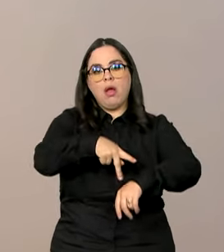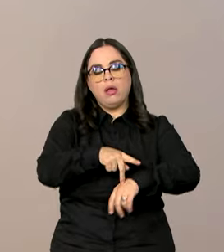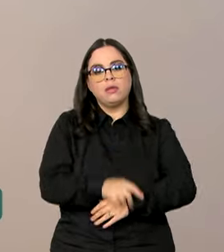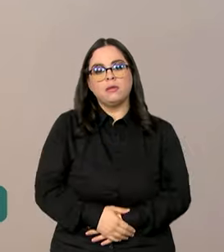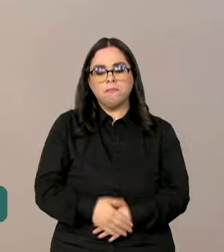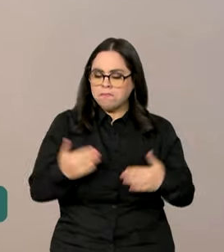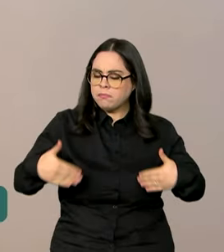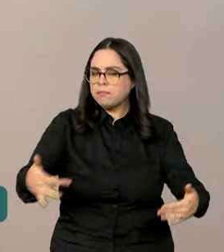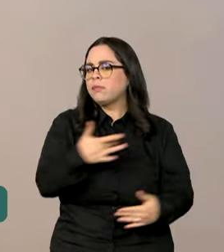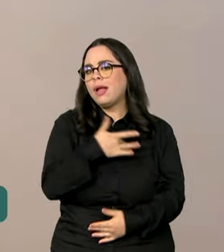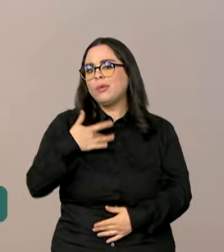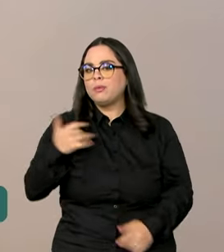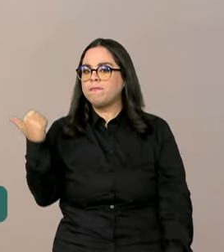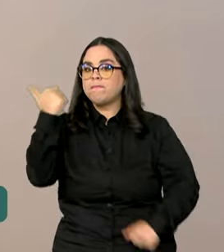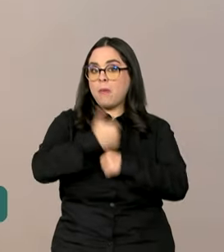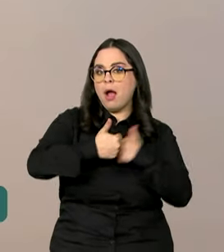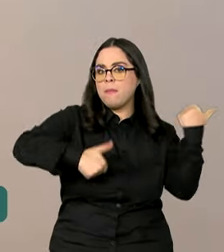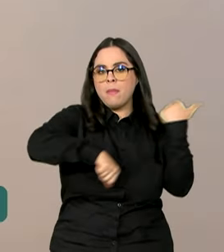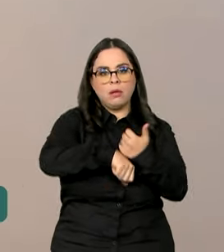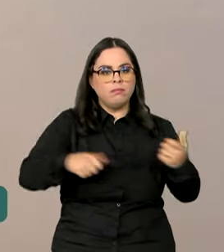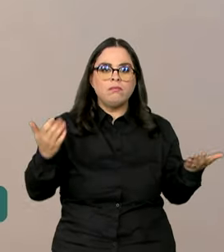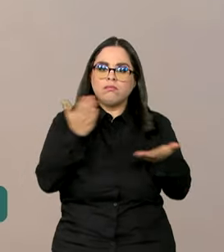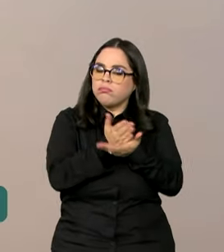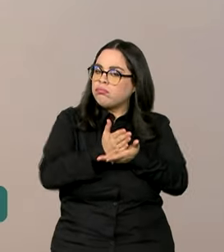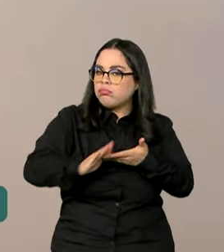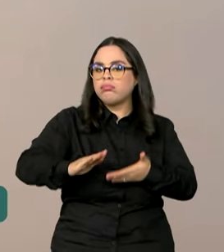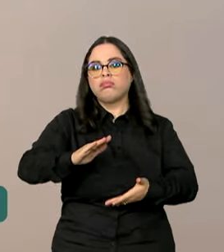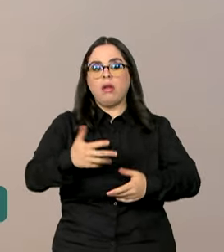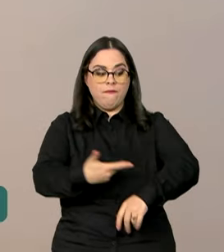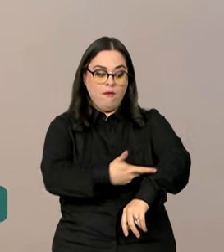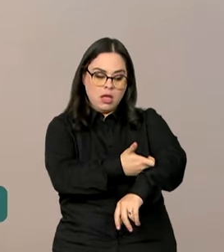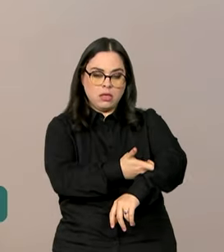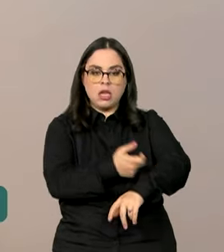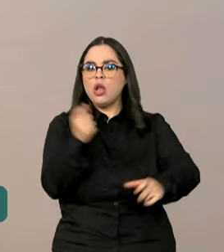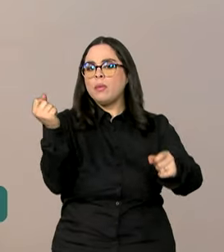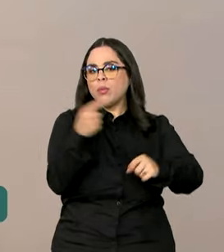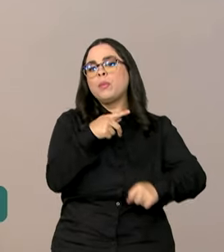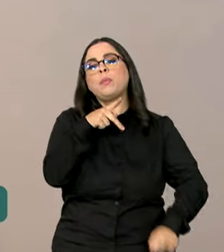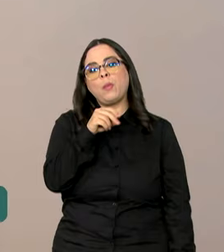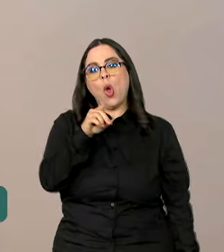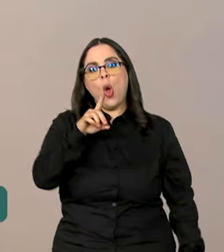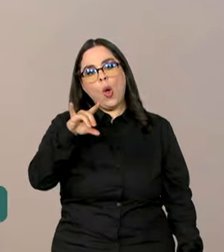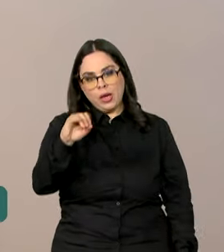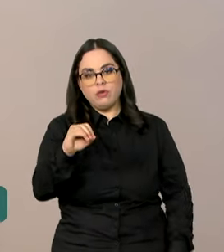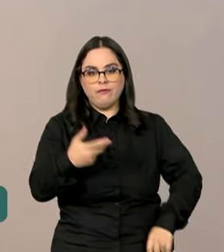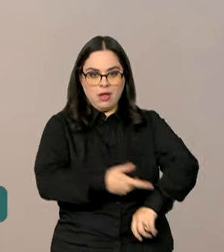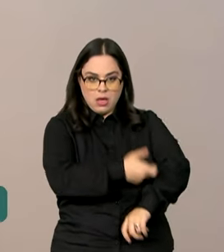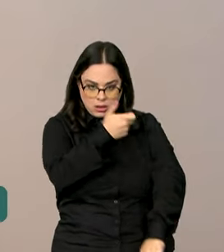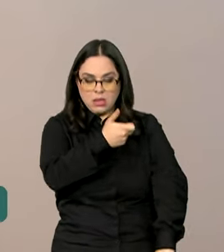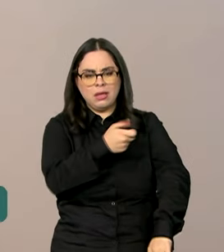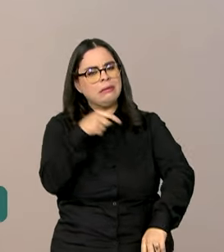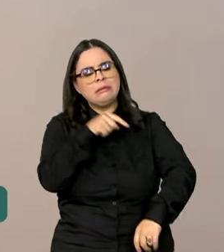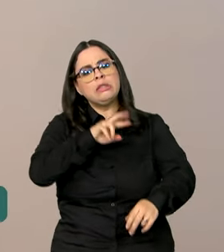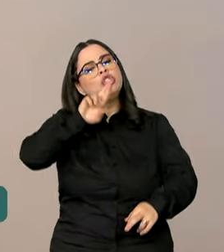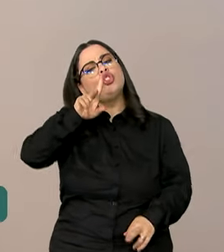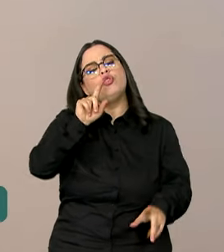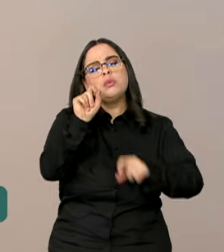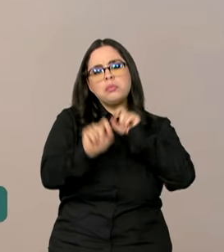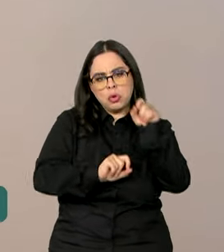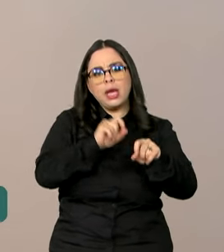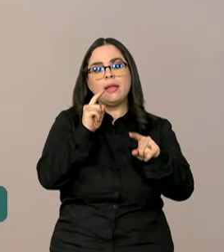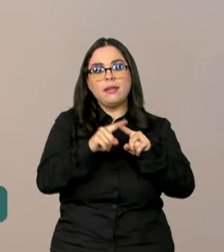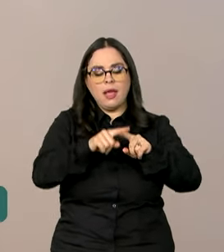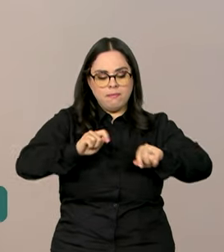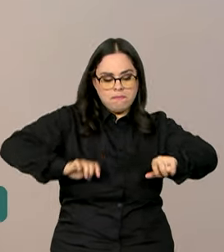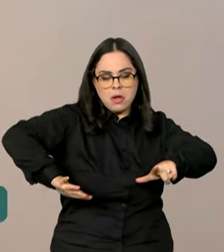Ministério da Saúde vai substituir completamente essa vacina pela vacina inativada da polio. Essa vacina é uma vacina diferente, ela tem uma